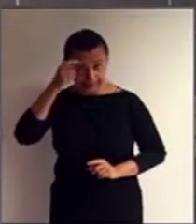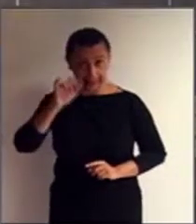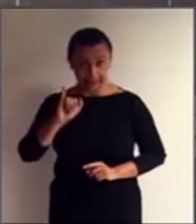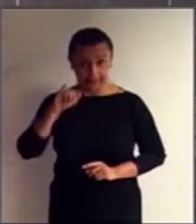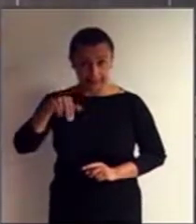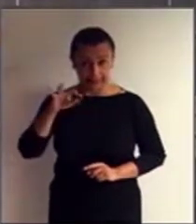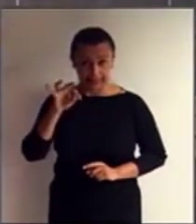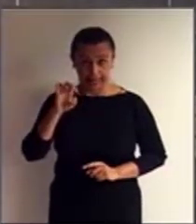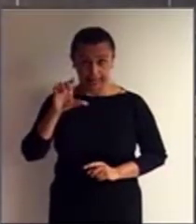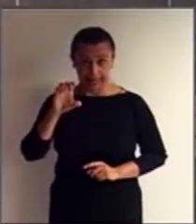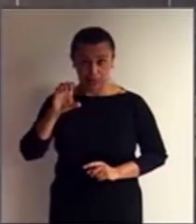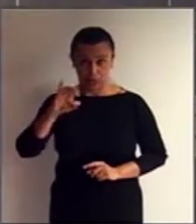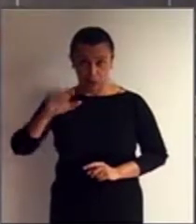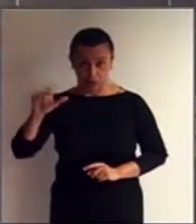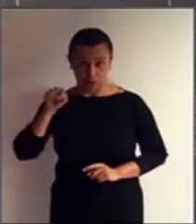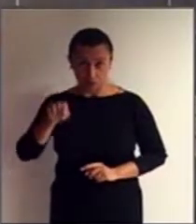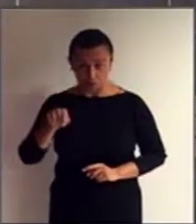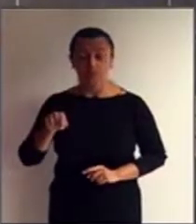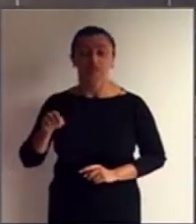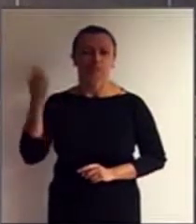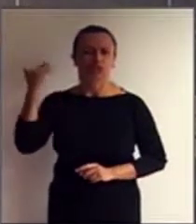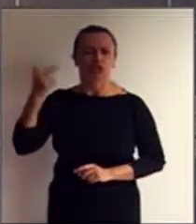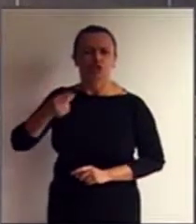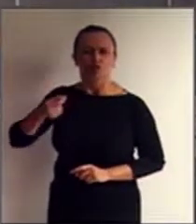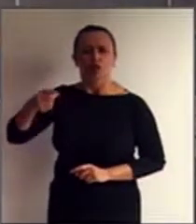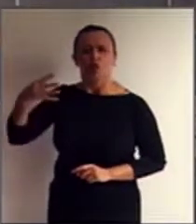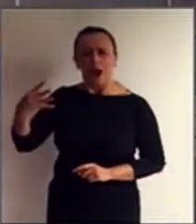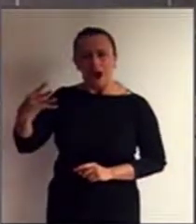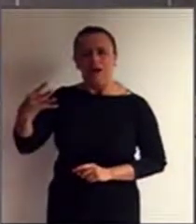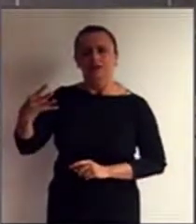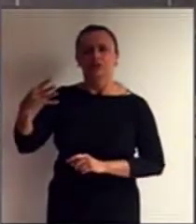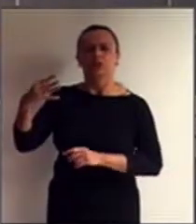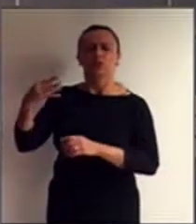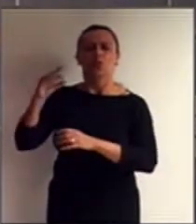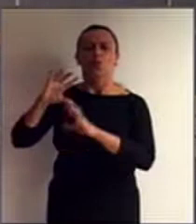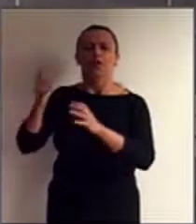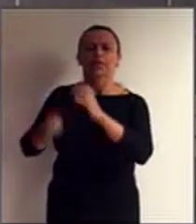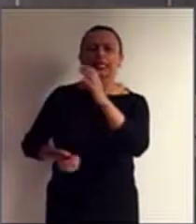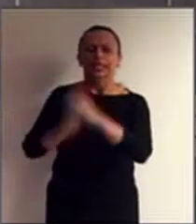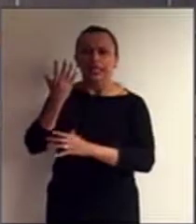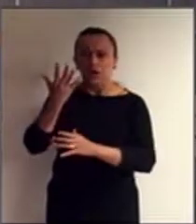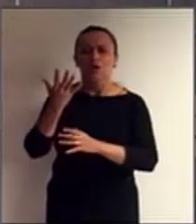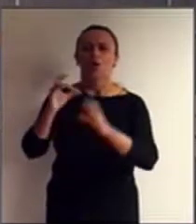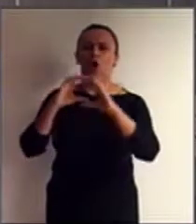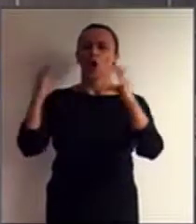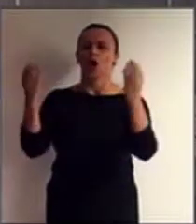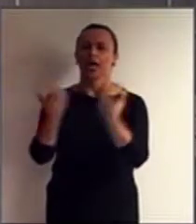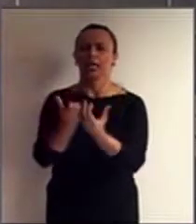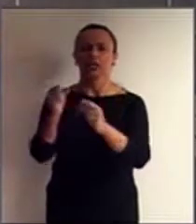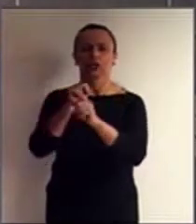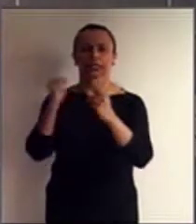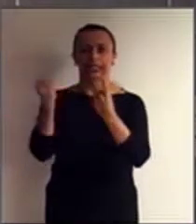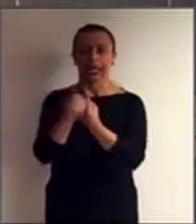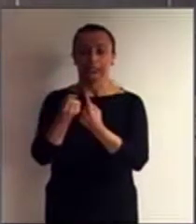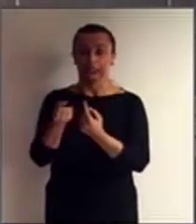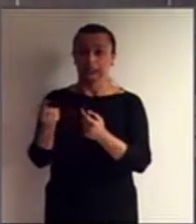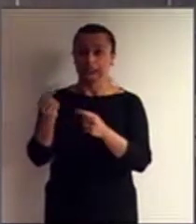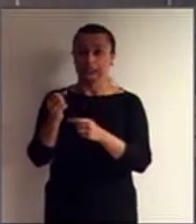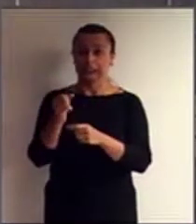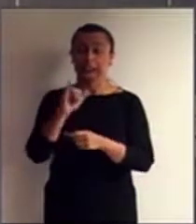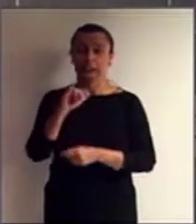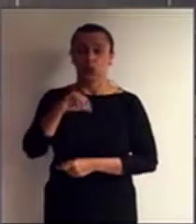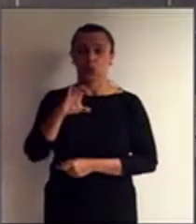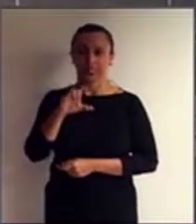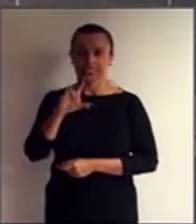partir de 2004, quando da realização do Congresso Sociedade Inclusiva, realizado pela